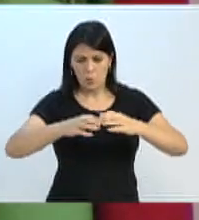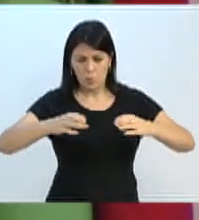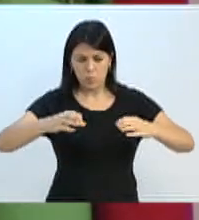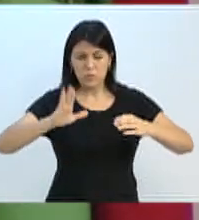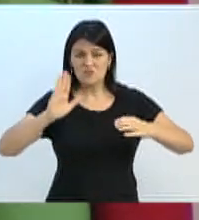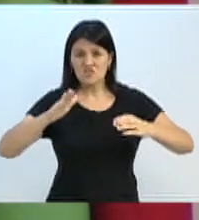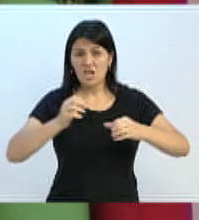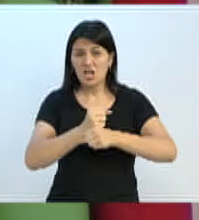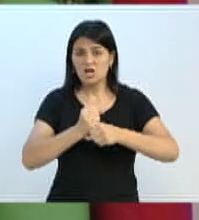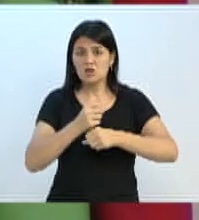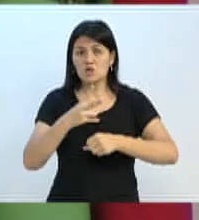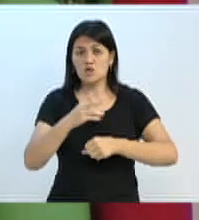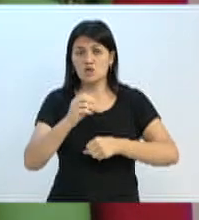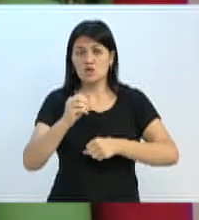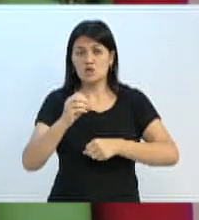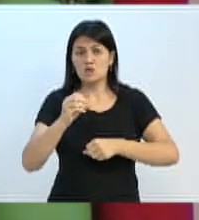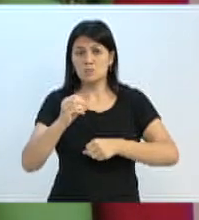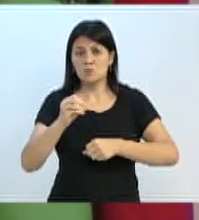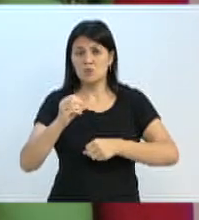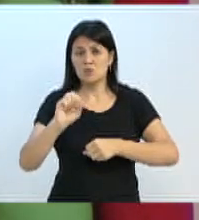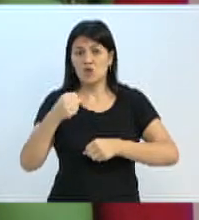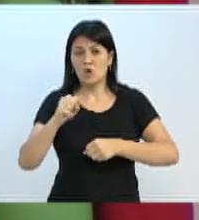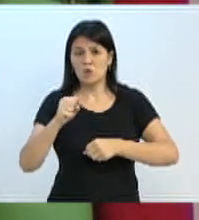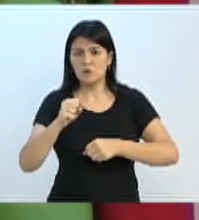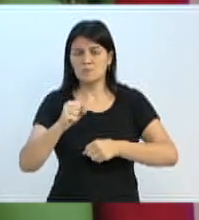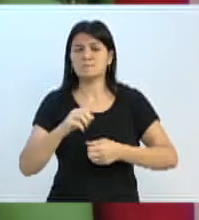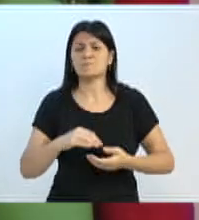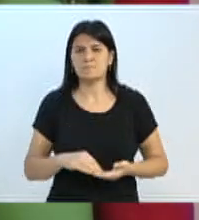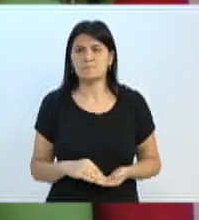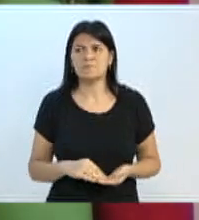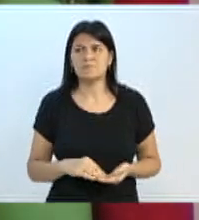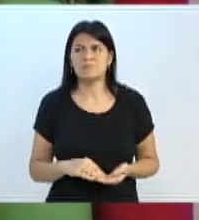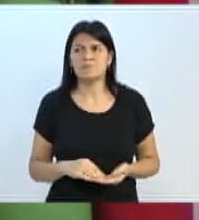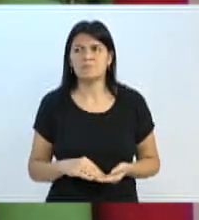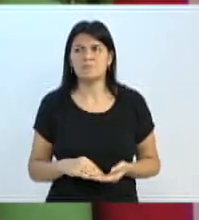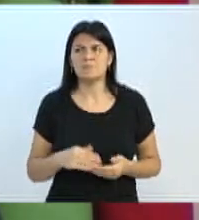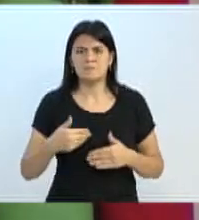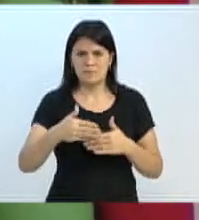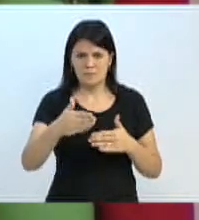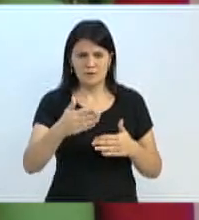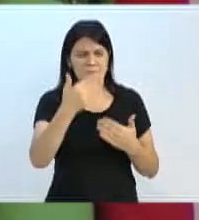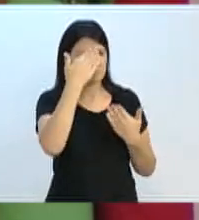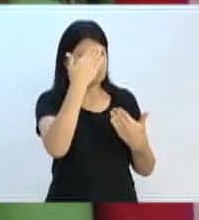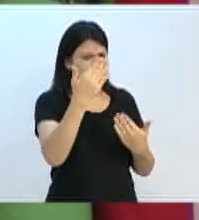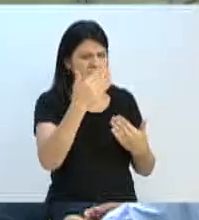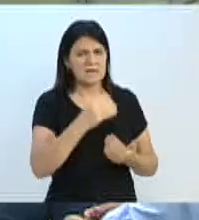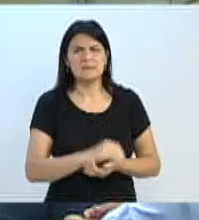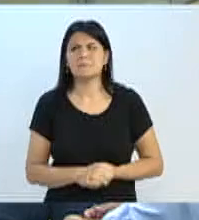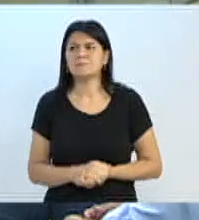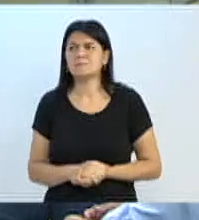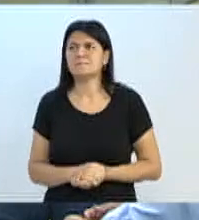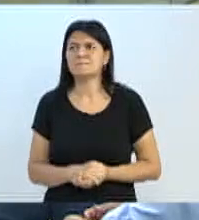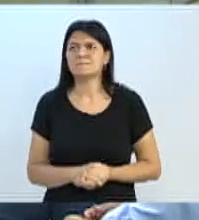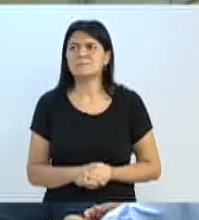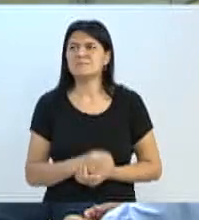Então, senhores, vamos dar atenção que a temporada de chuva está chegando. Eu tinha mais uma aqui, fica para a próxima. Senhor presidente, obrigado, sejam bem-vindos à nossa casa. Obrigada, vereador Alemão.